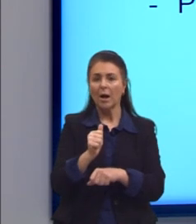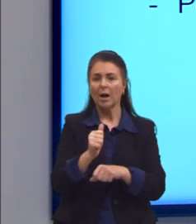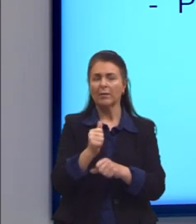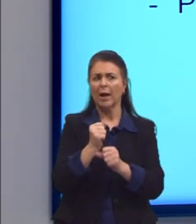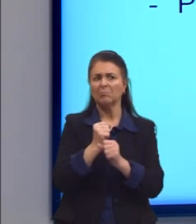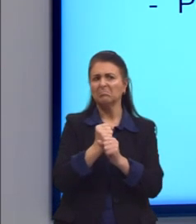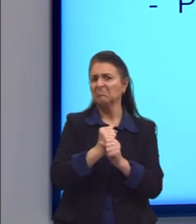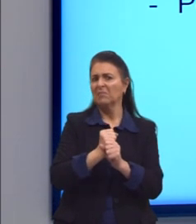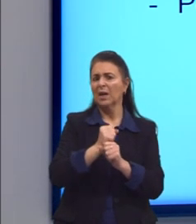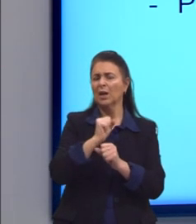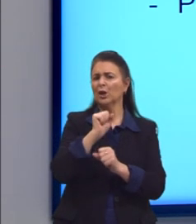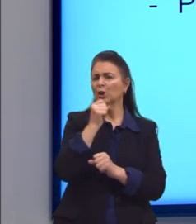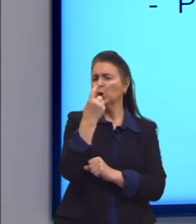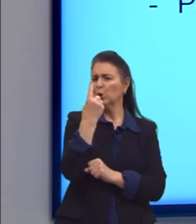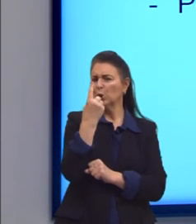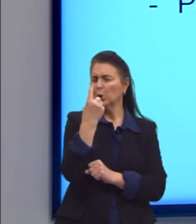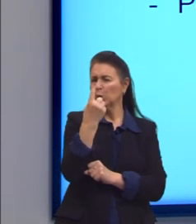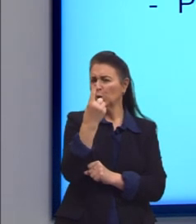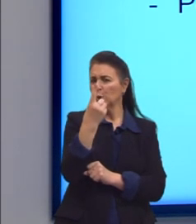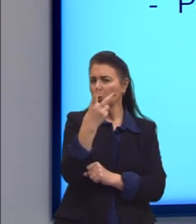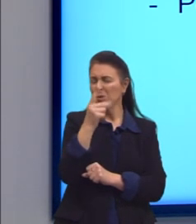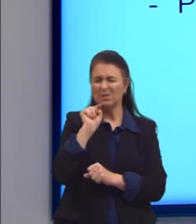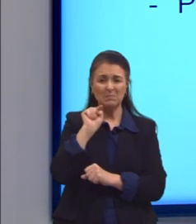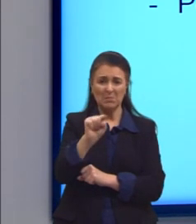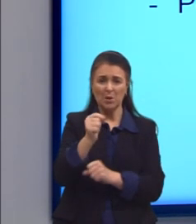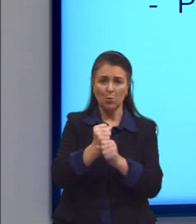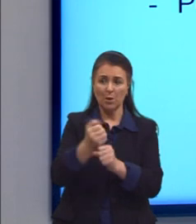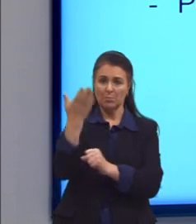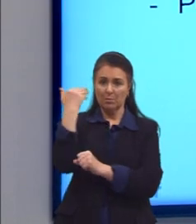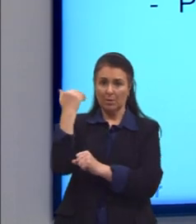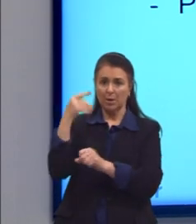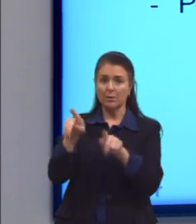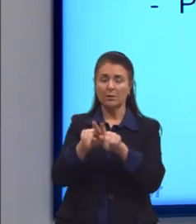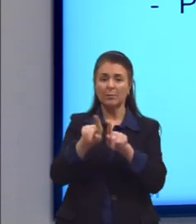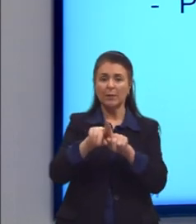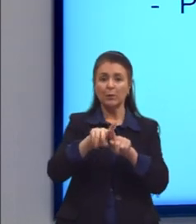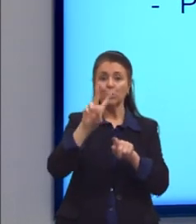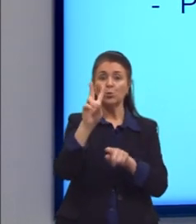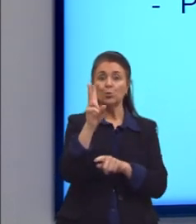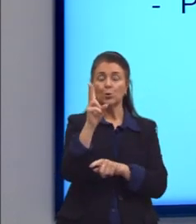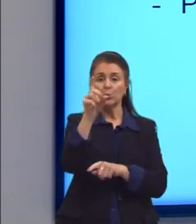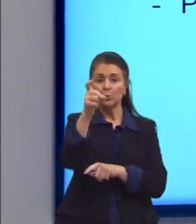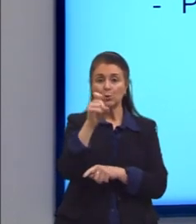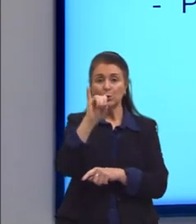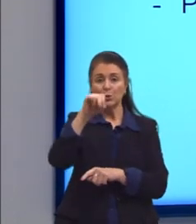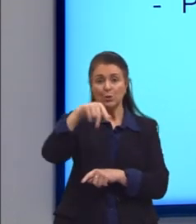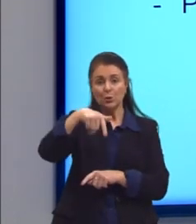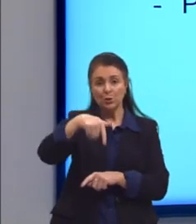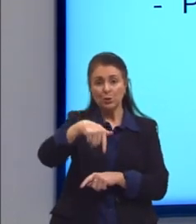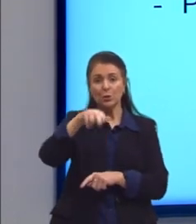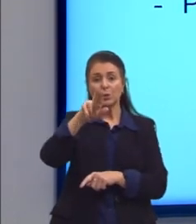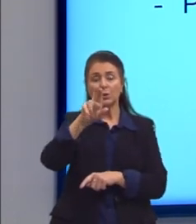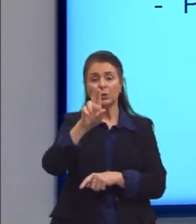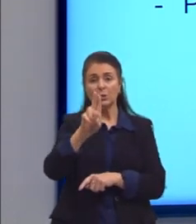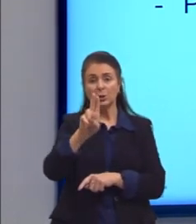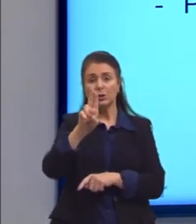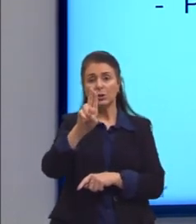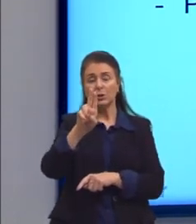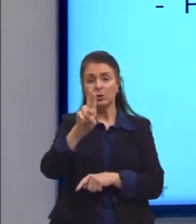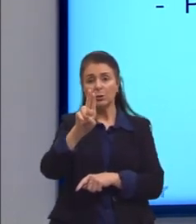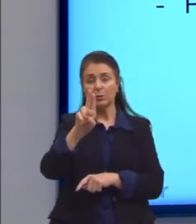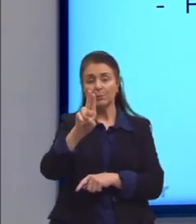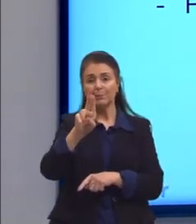anos atrás. A população do Alto Xingu, que é uma população, sociedades complexas,